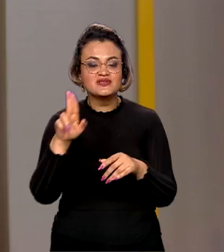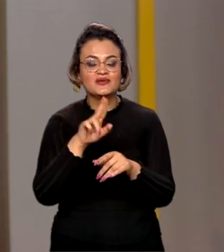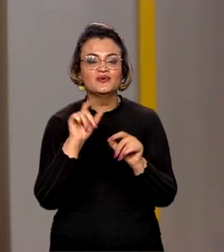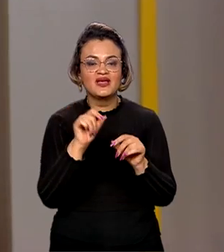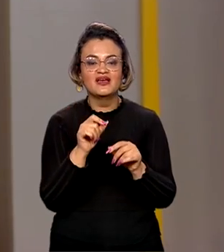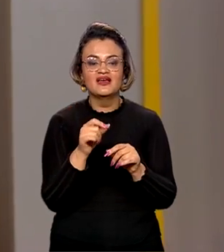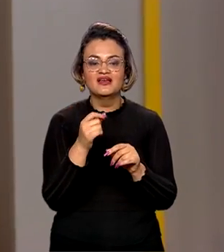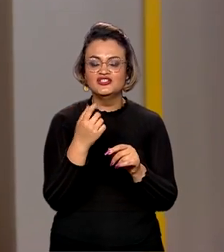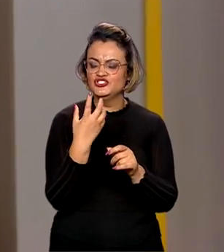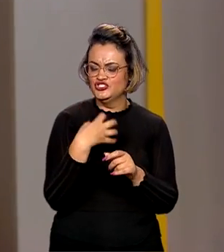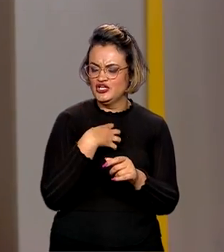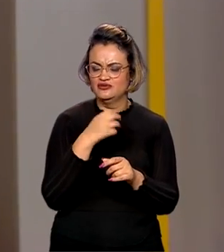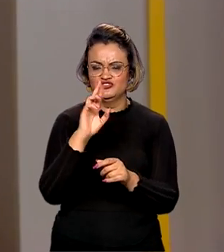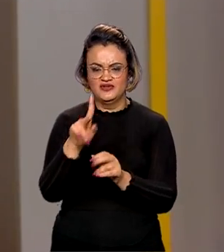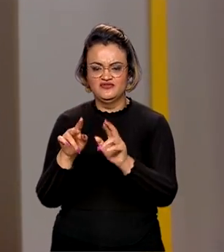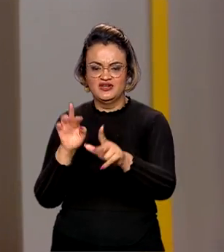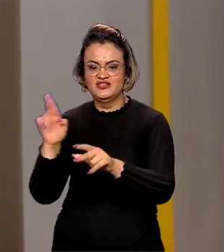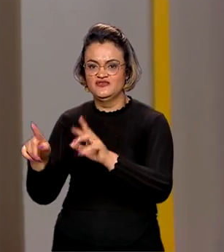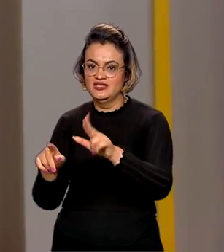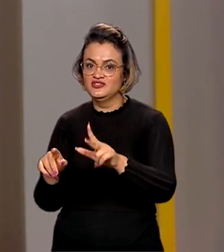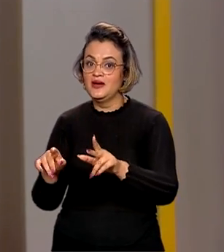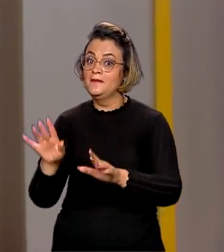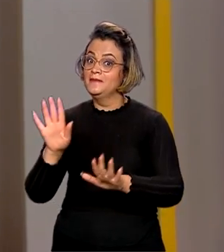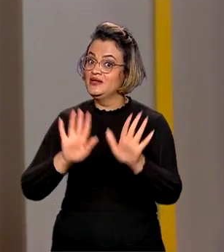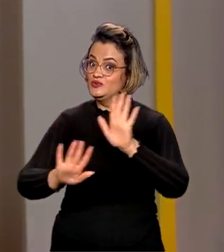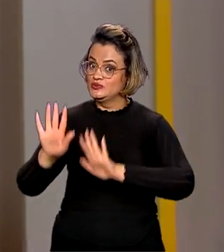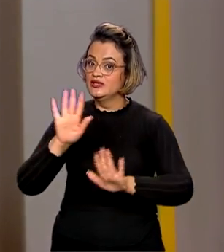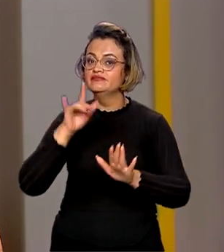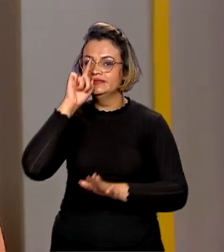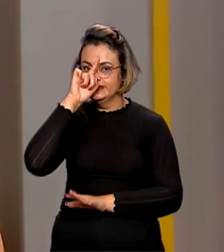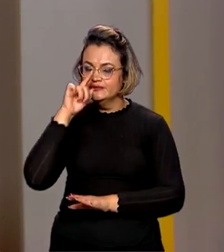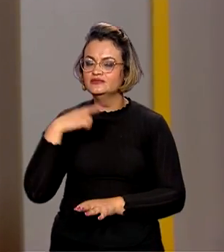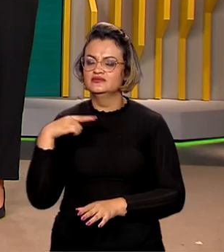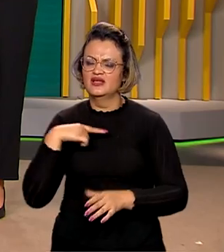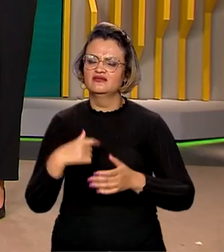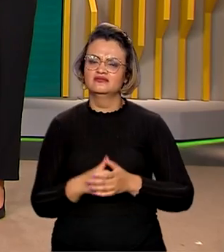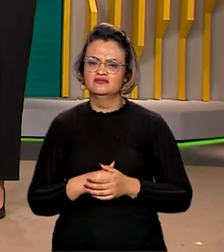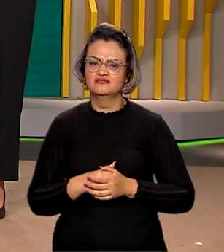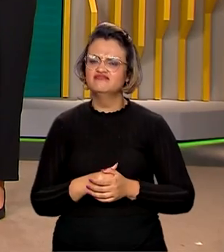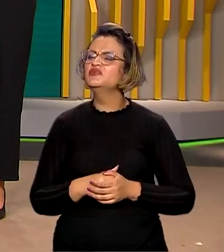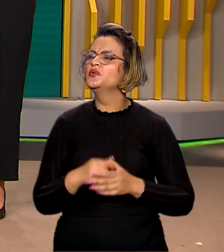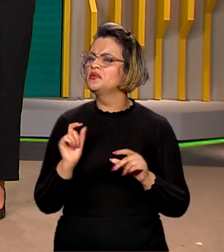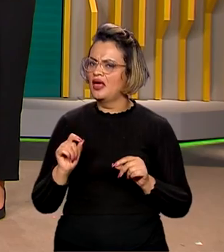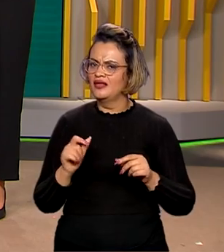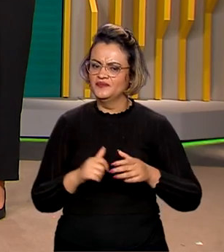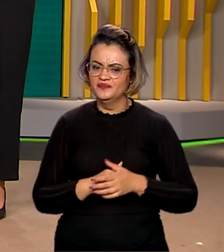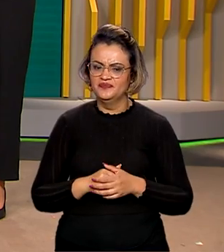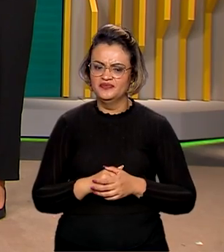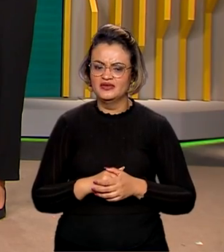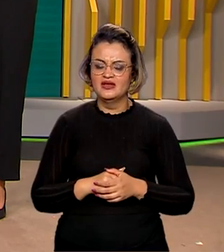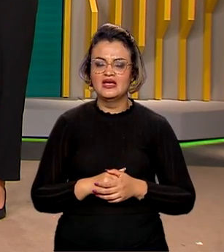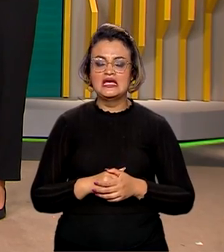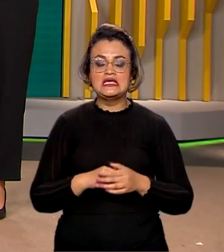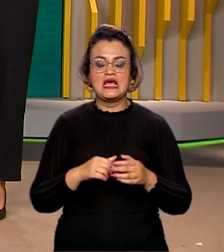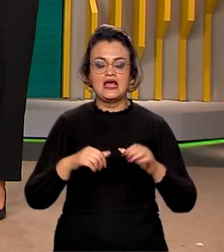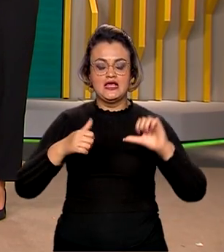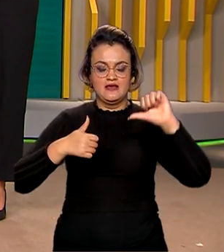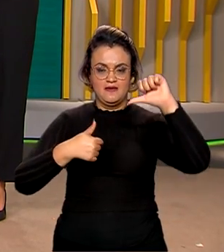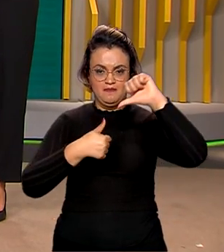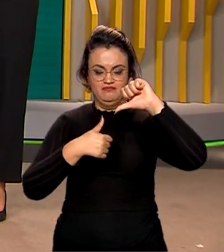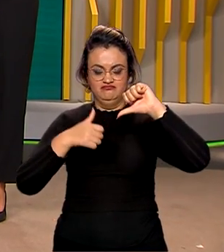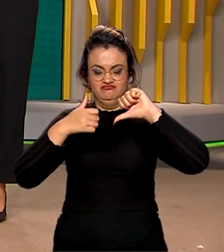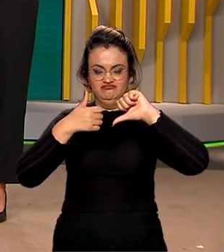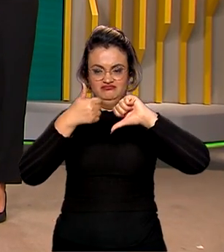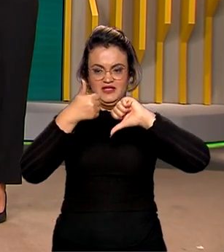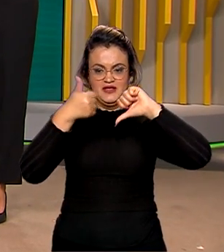diferentes formas, só que é algo muito perigoso. Exato, é isso que eu queria falar aqui. O Inmetro está preocupado com